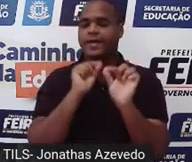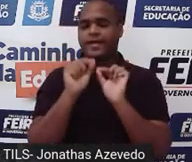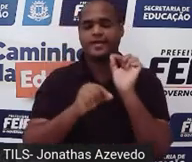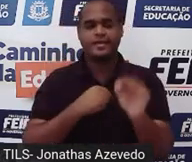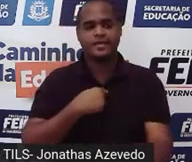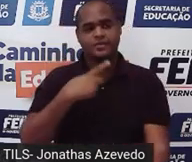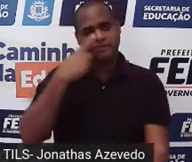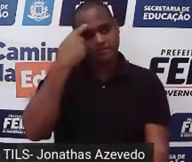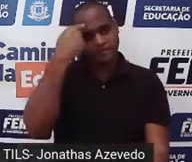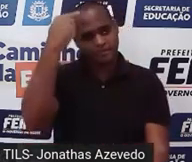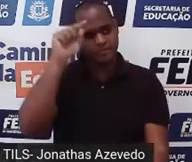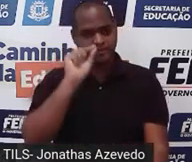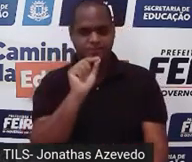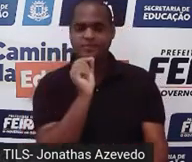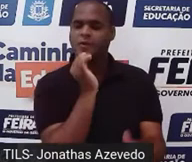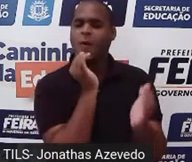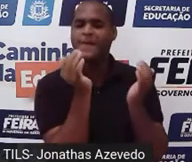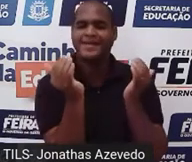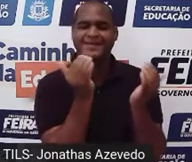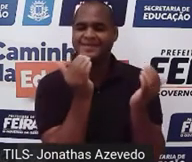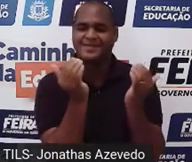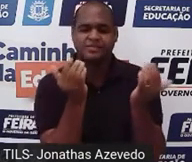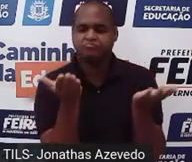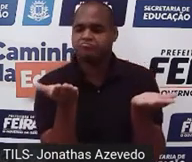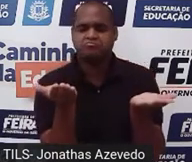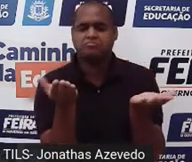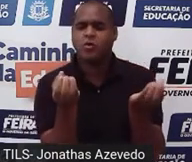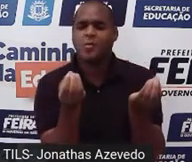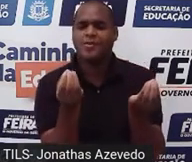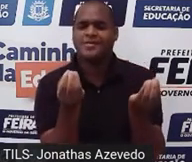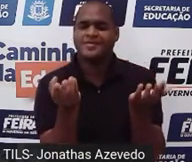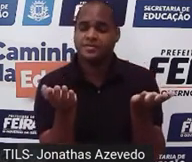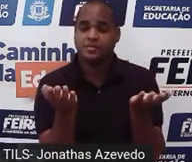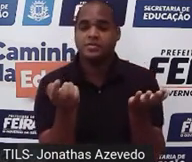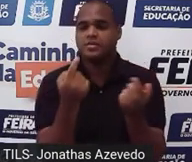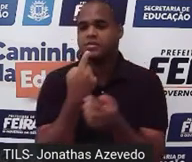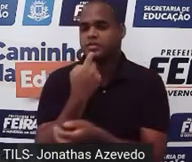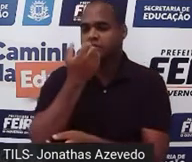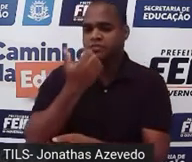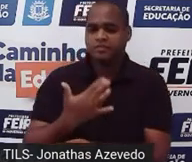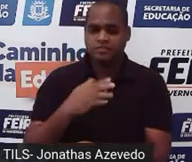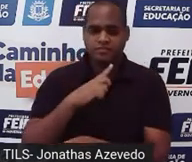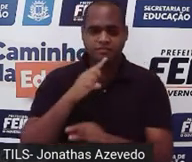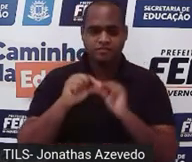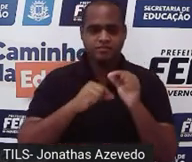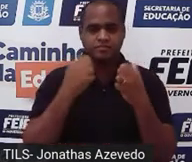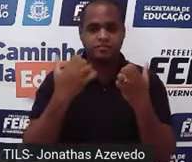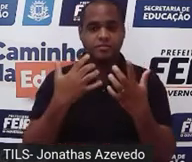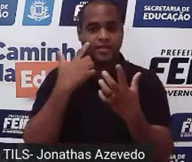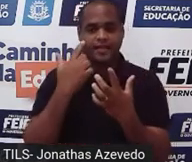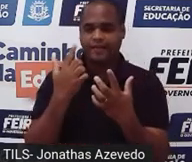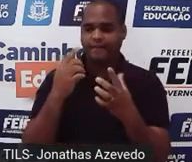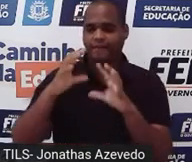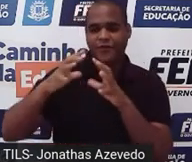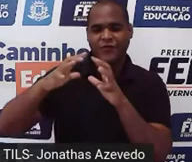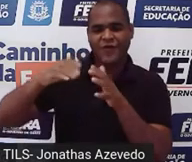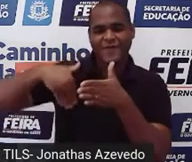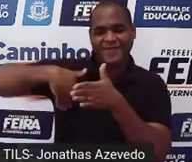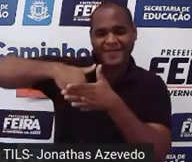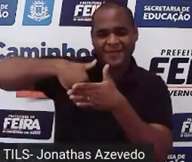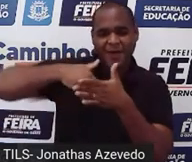ideiazinha de comparação. Como assim, professor? Digamos que em um campeonato de futebol,